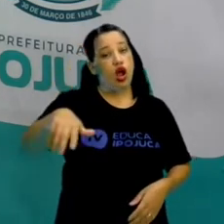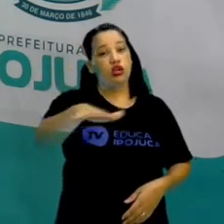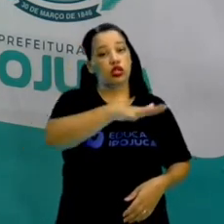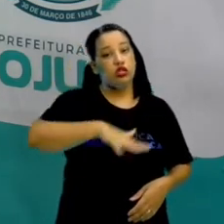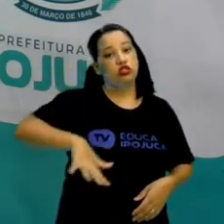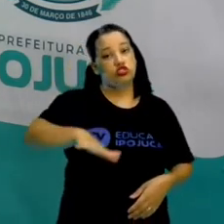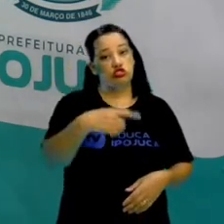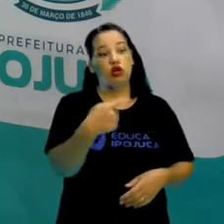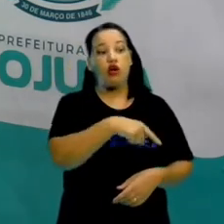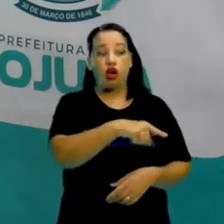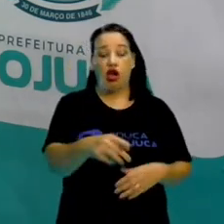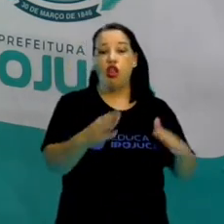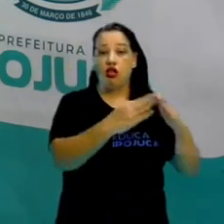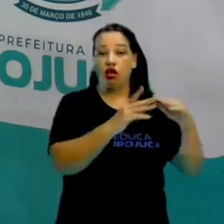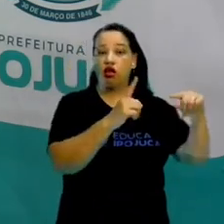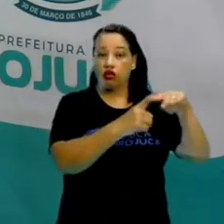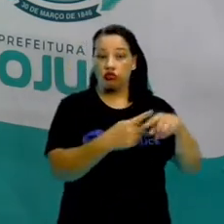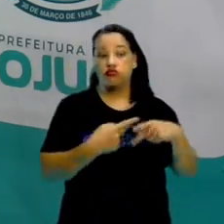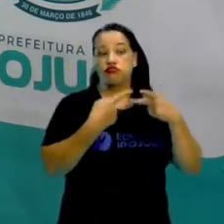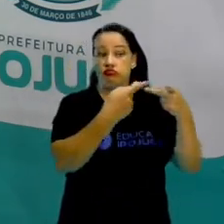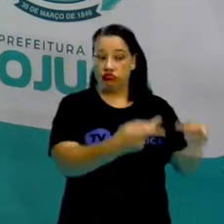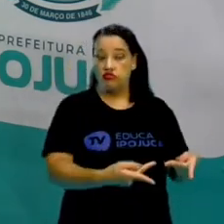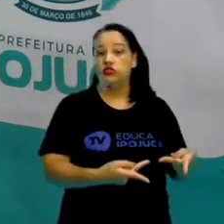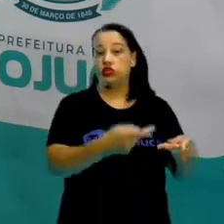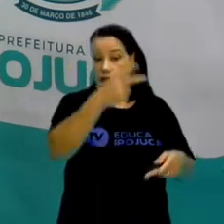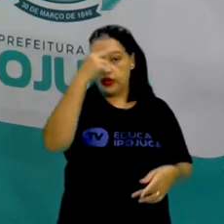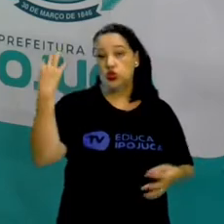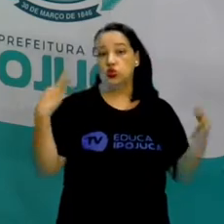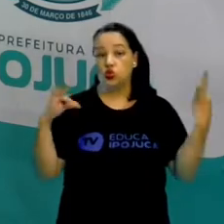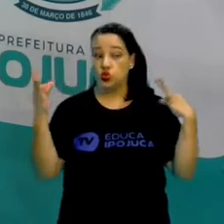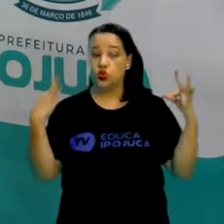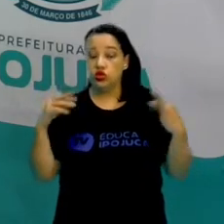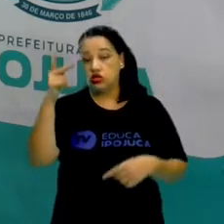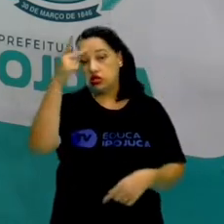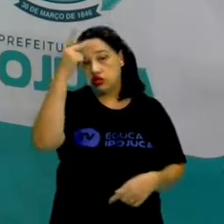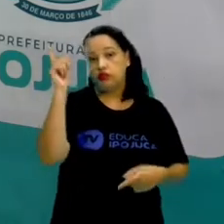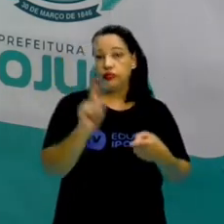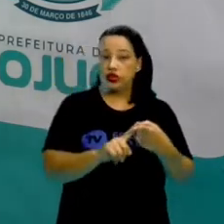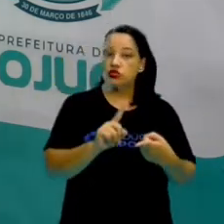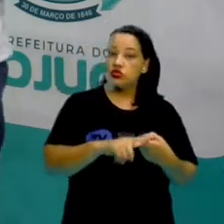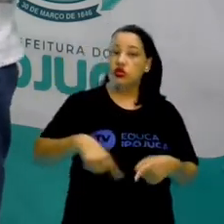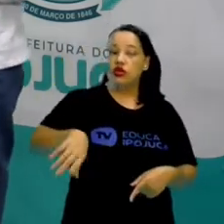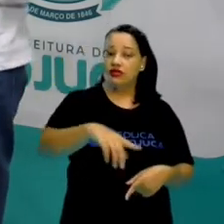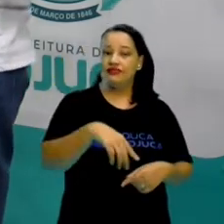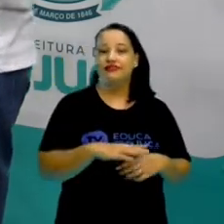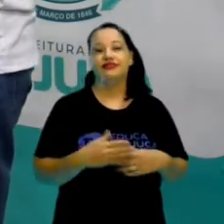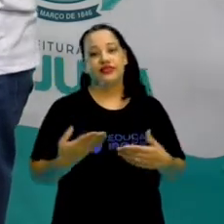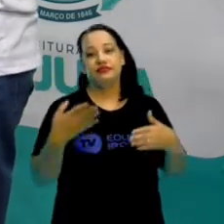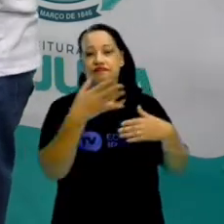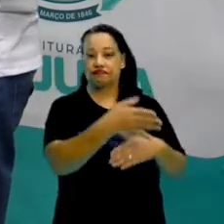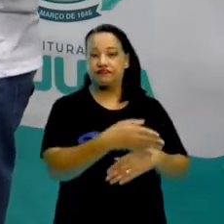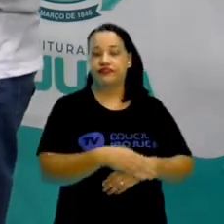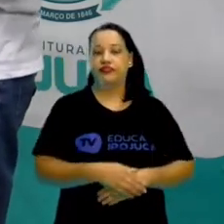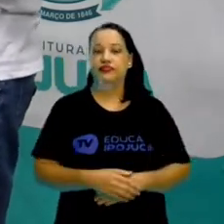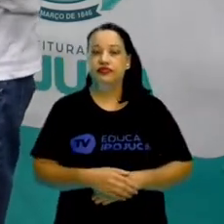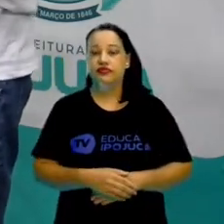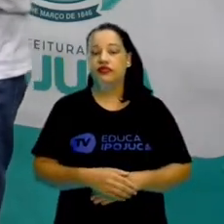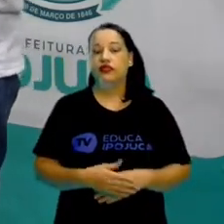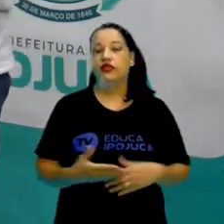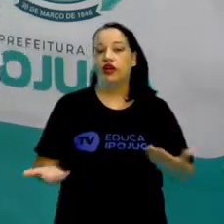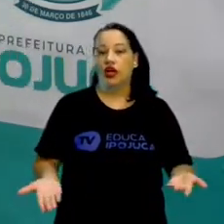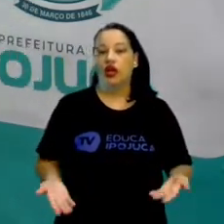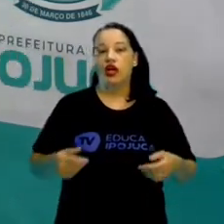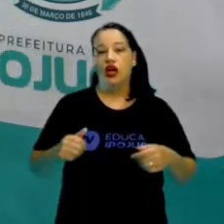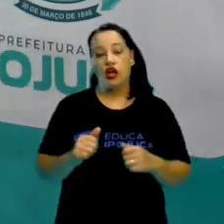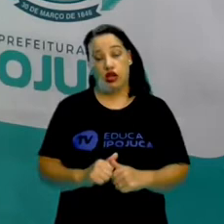e é uma igreja que vale muito a pena ser visitada por turistas e também pelos moradores. Ok pessoal? A